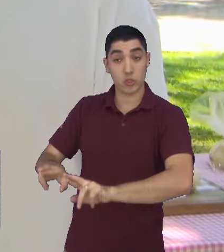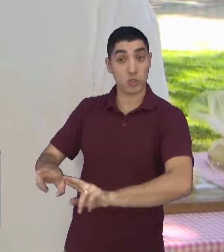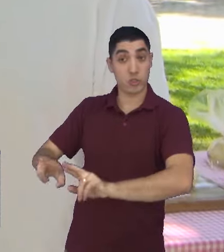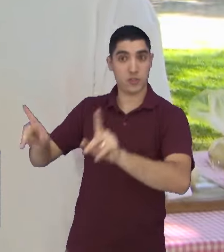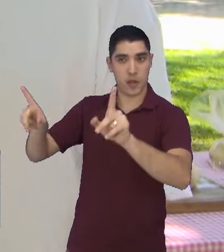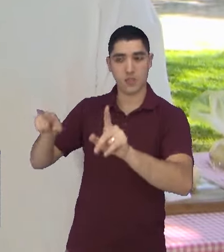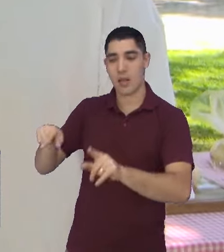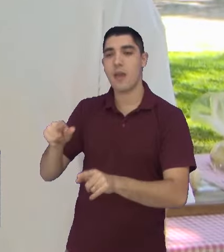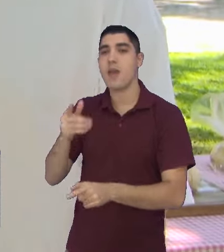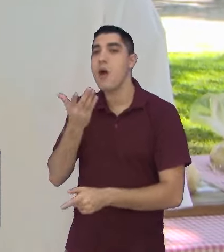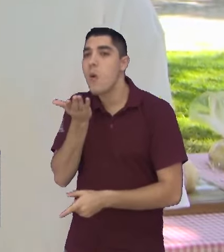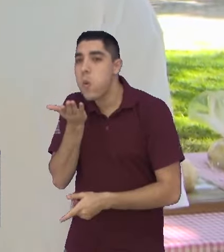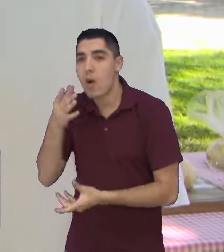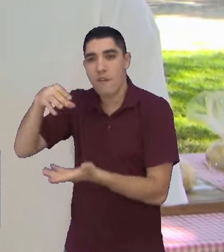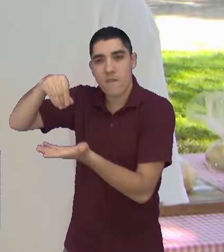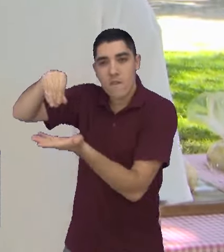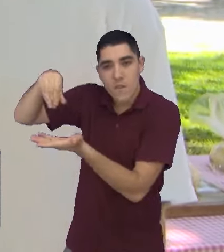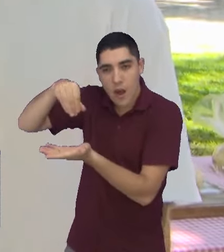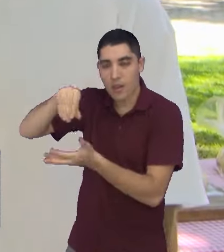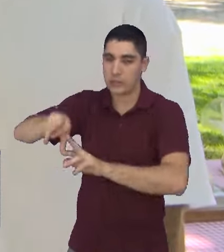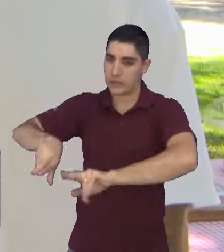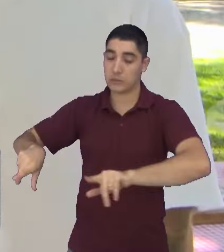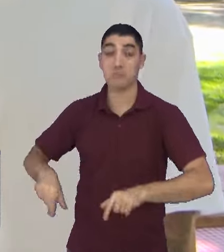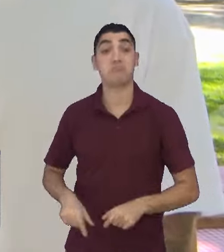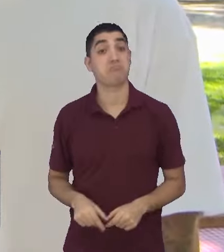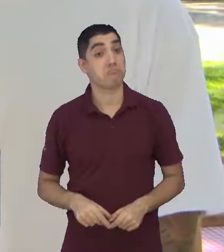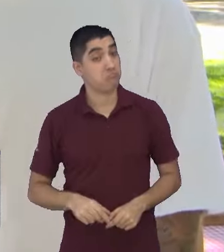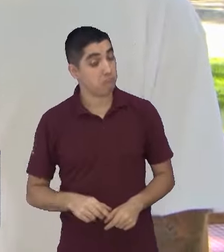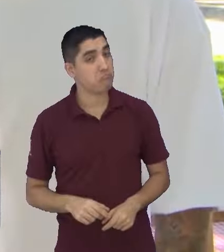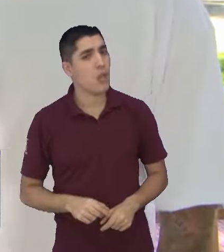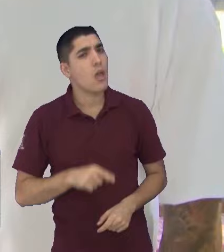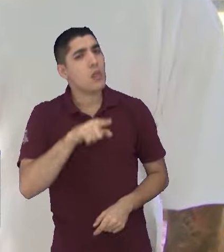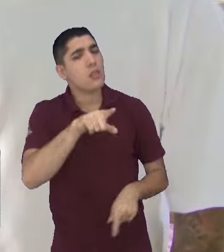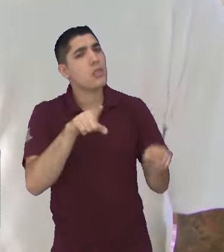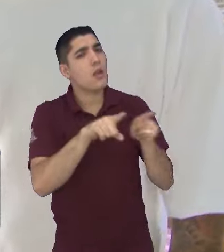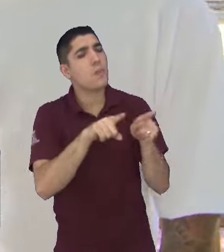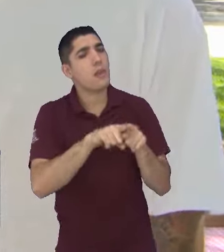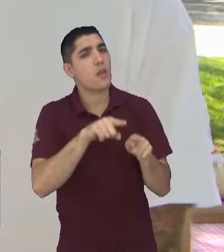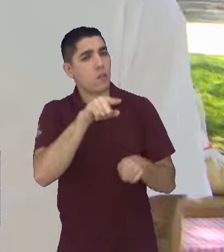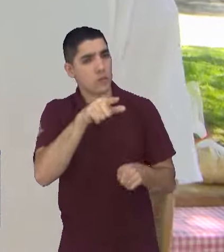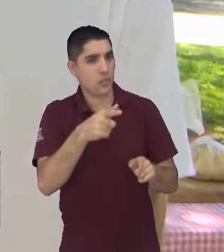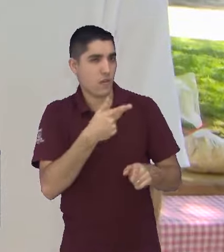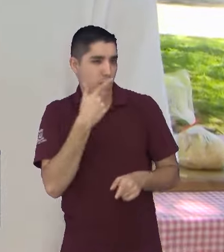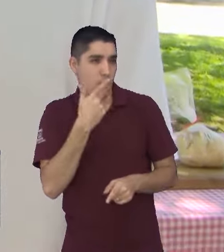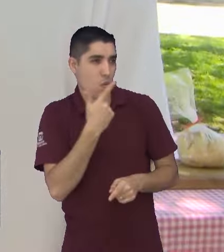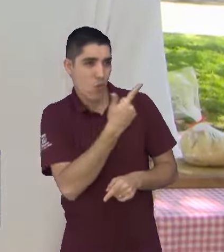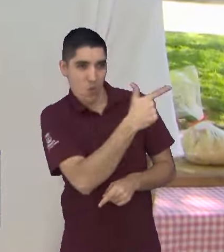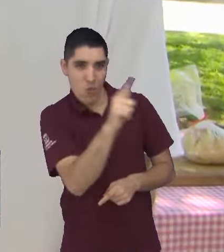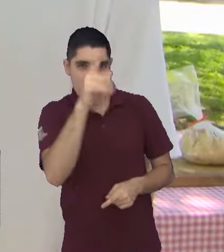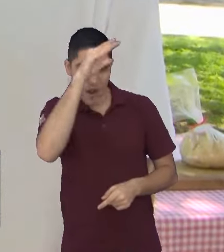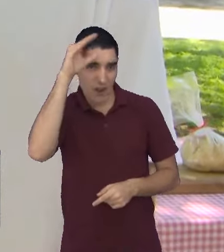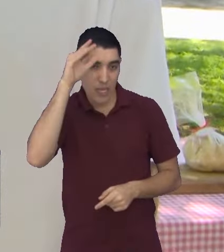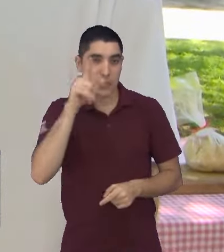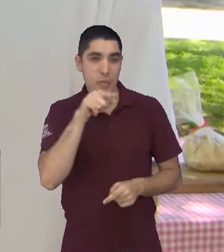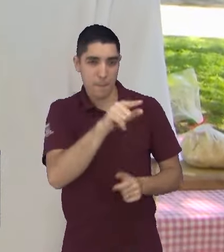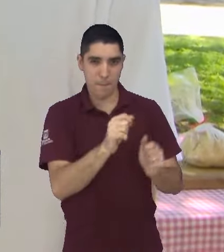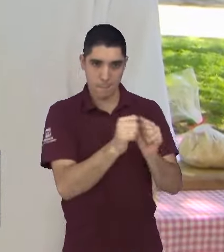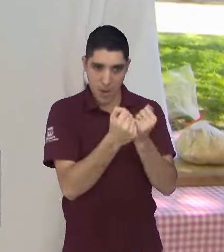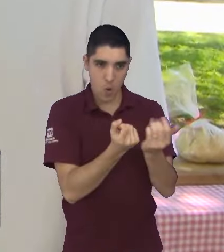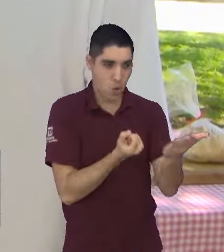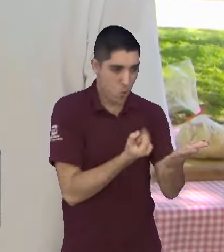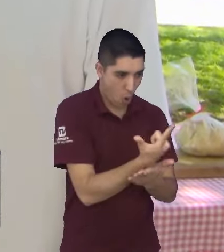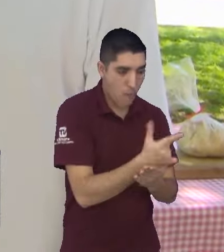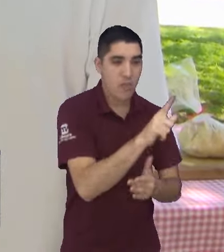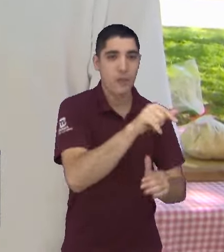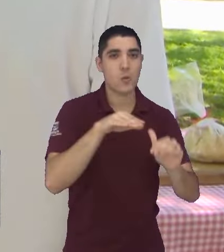outros produtos que são usados na fabricação. Ah, legal. Você estava falando rapidamente que muitos dos seus clientes congelam o pão depois, né? Então,